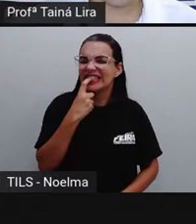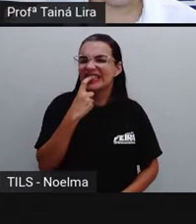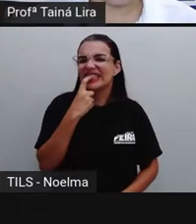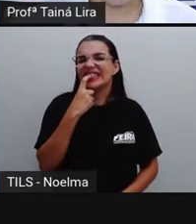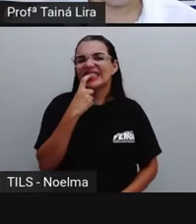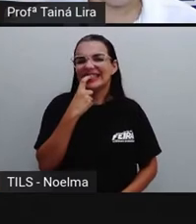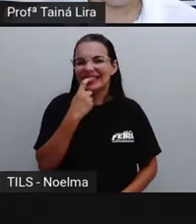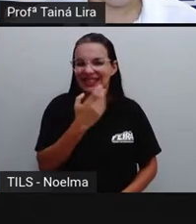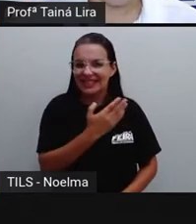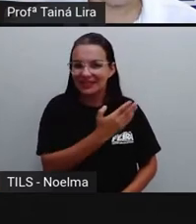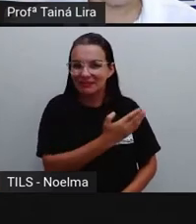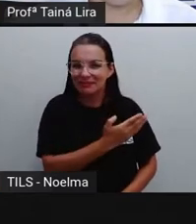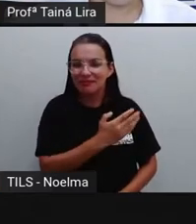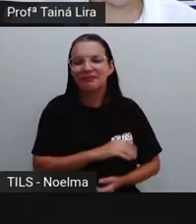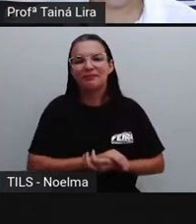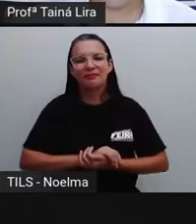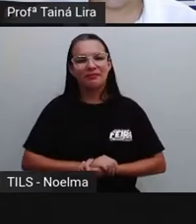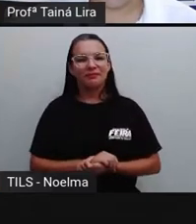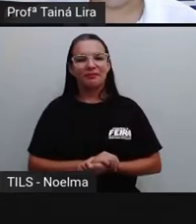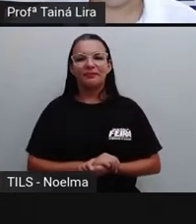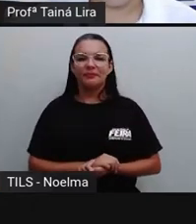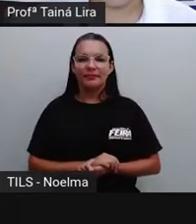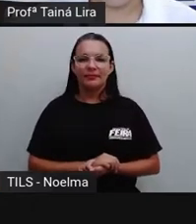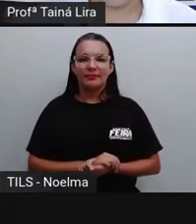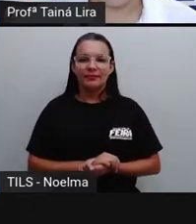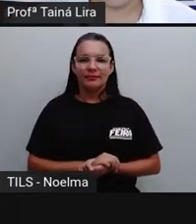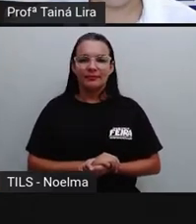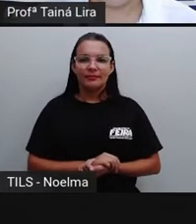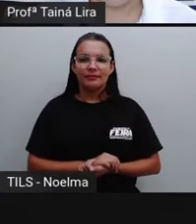Mecânico e encanador.